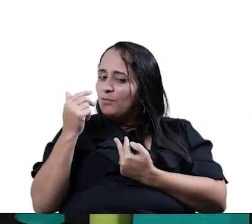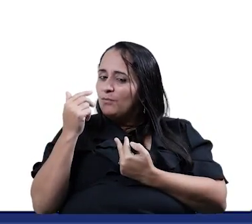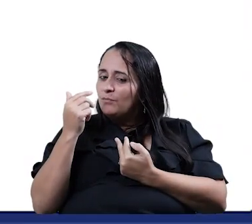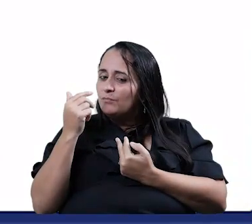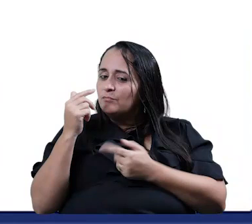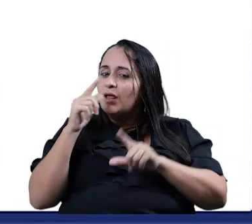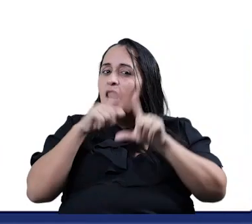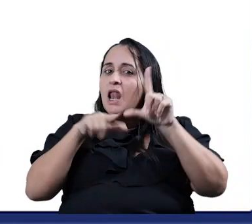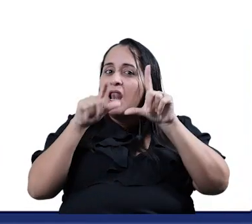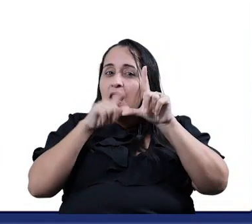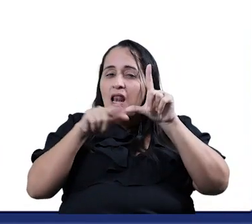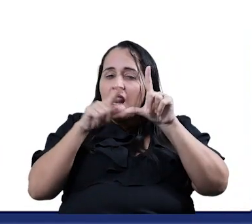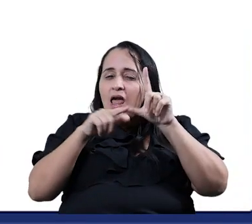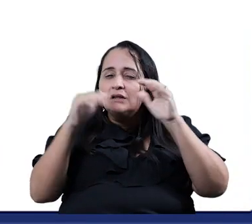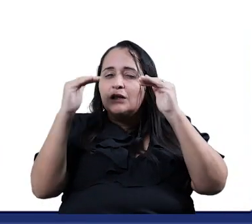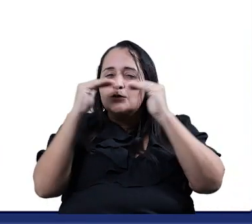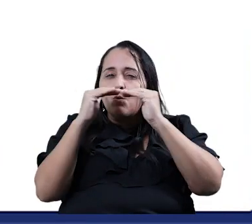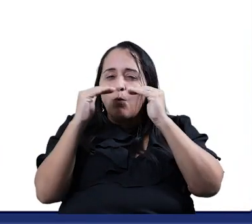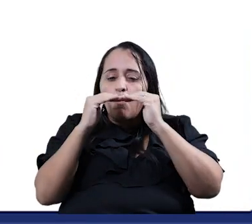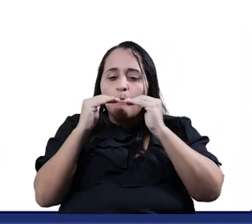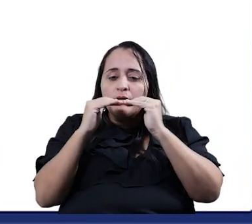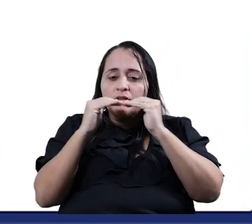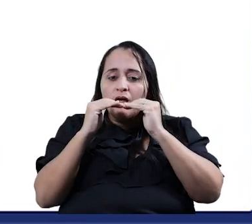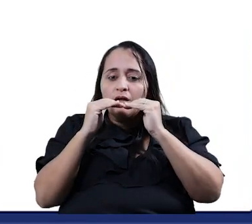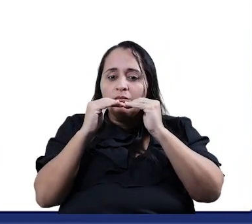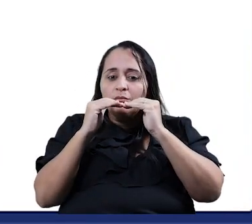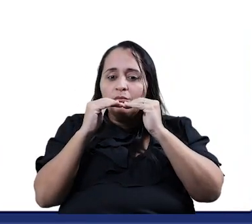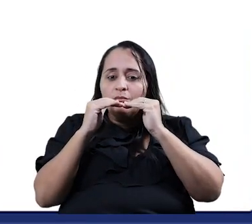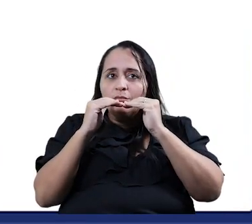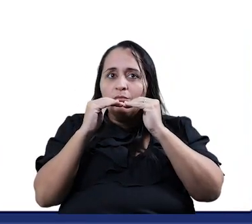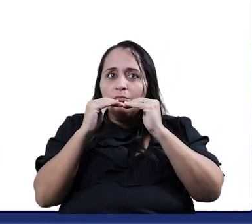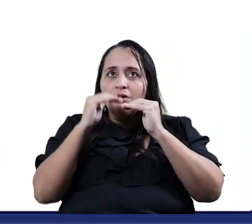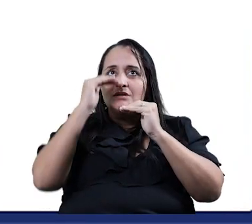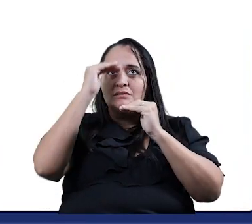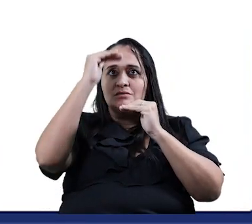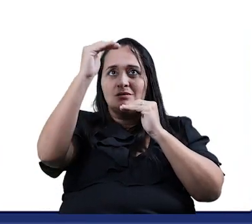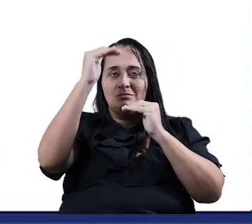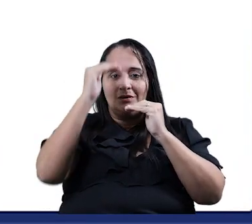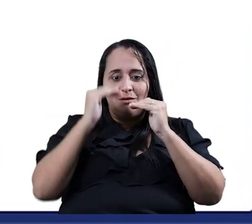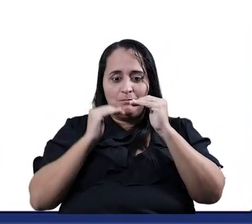Tem letras Que estão combinando E são iguais Em cima Embaixo?